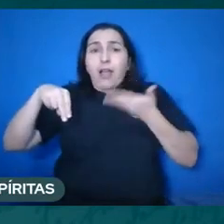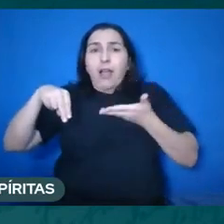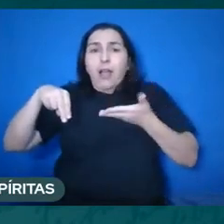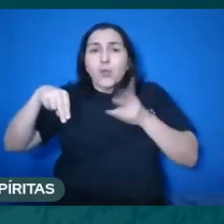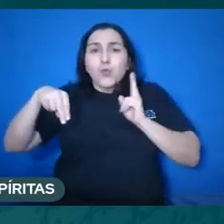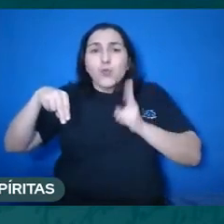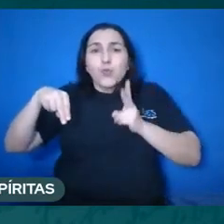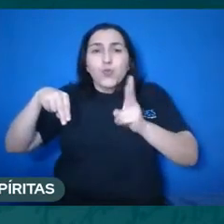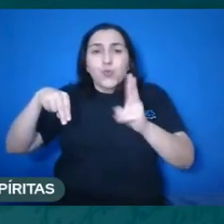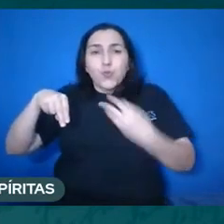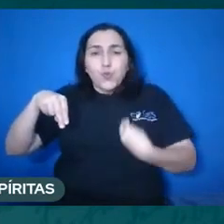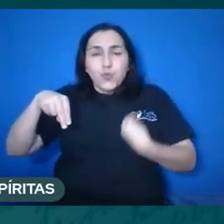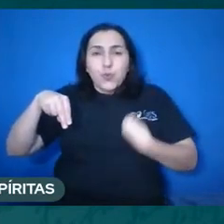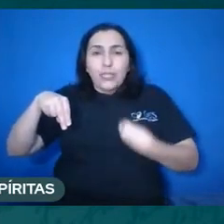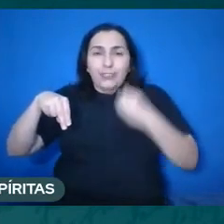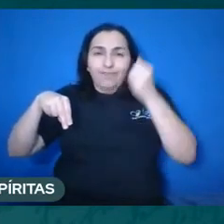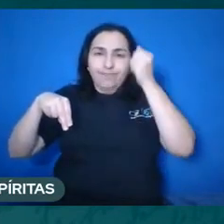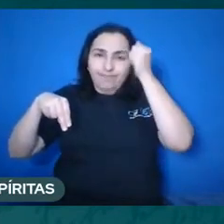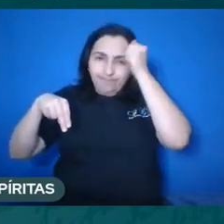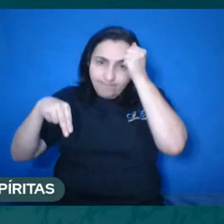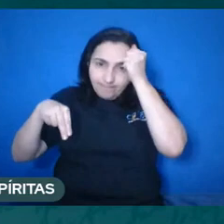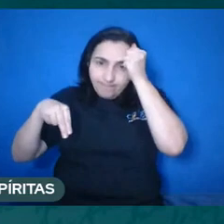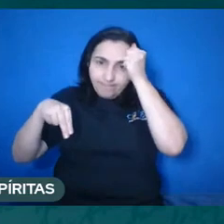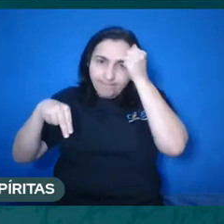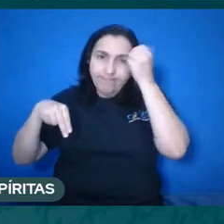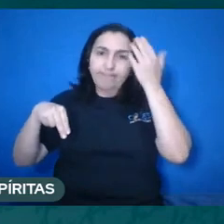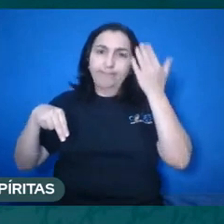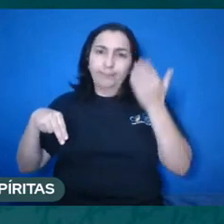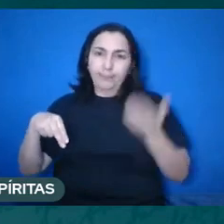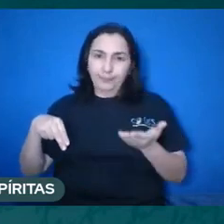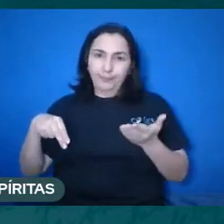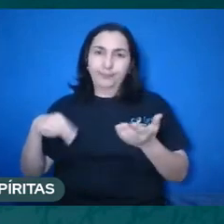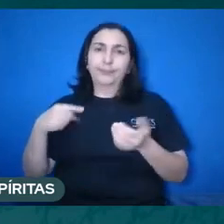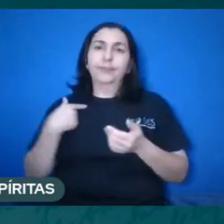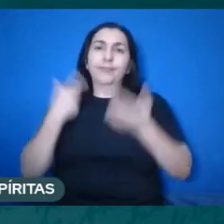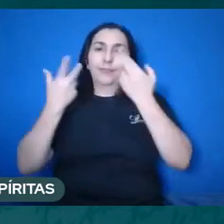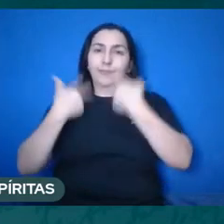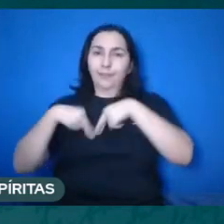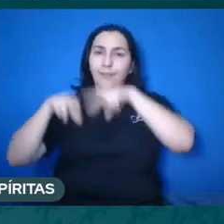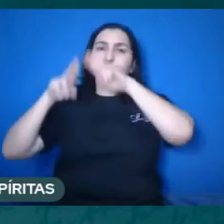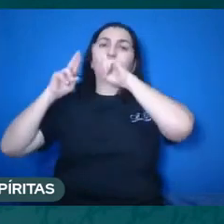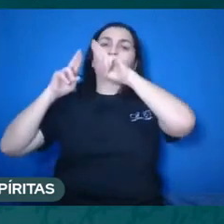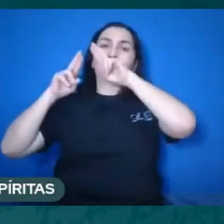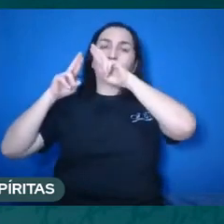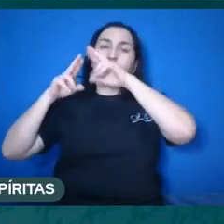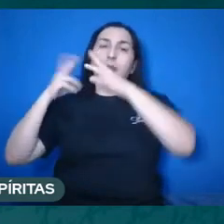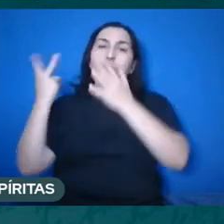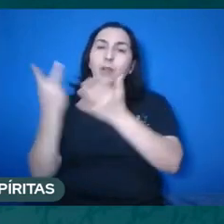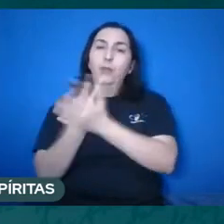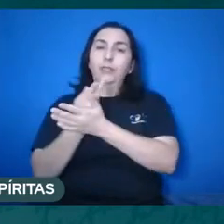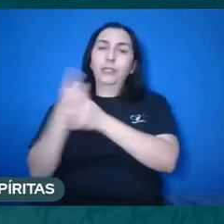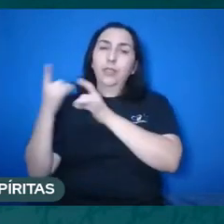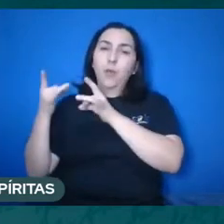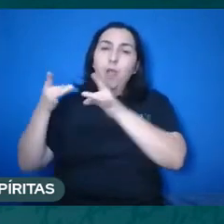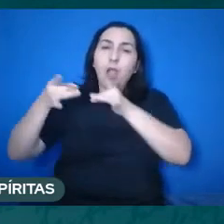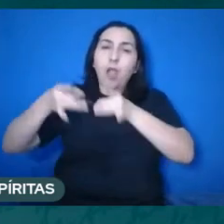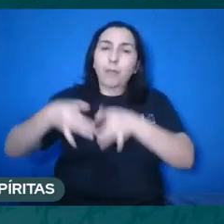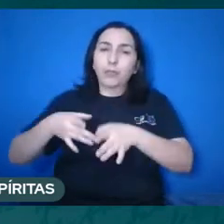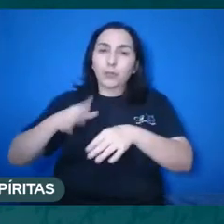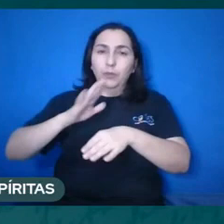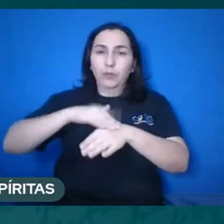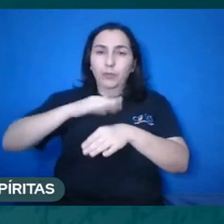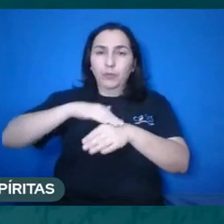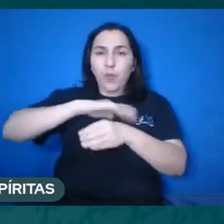conseguirá o intento, porque continuarão vivos e assumindo a responsabilidade do abandono da própria encarnação.